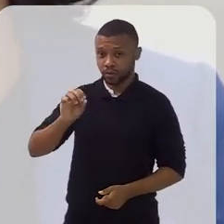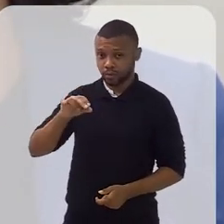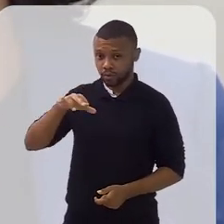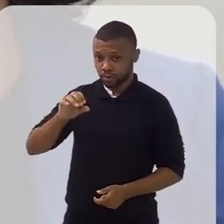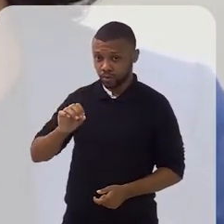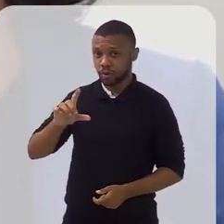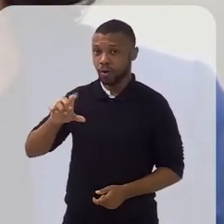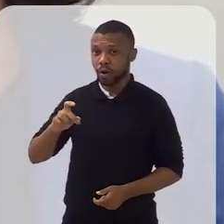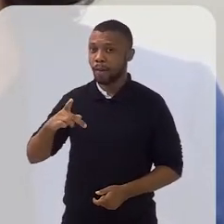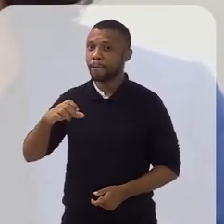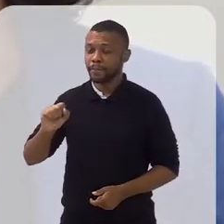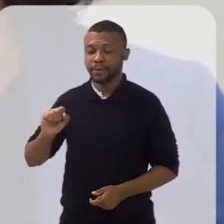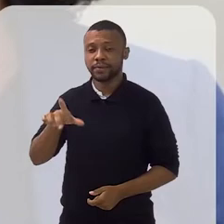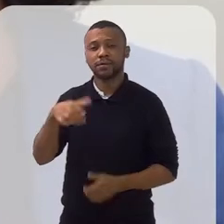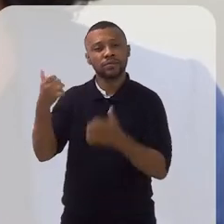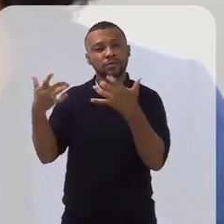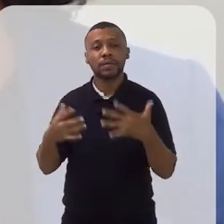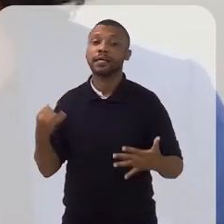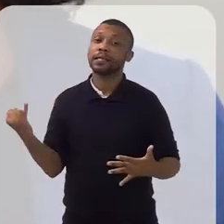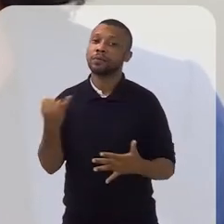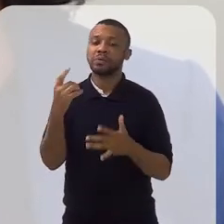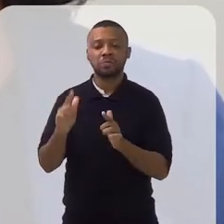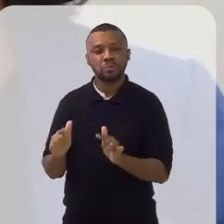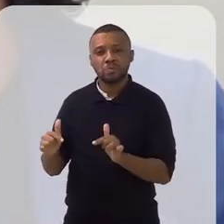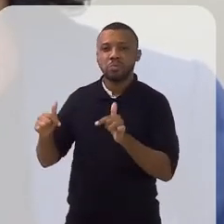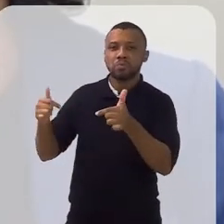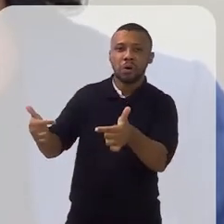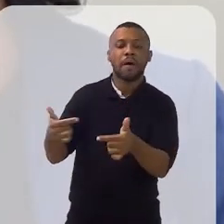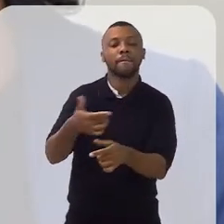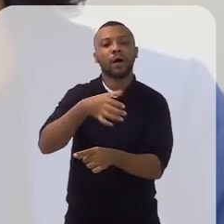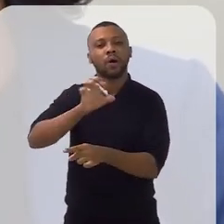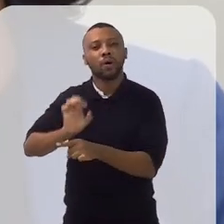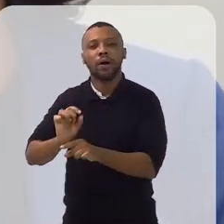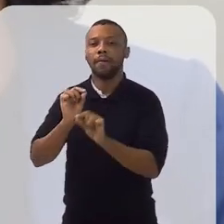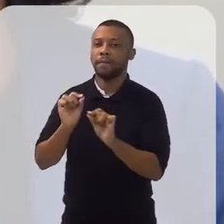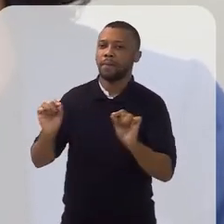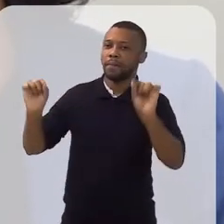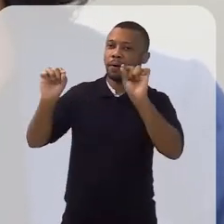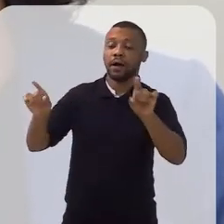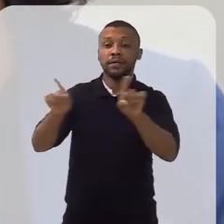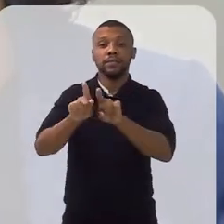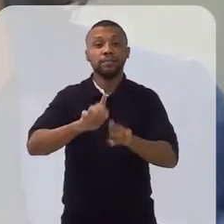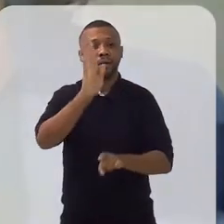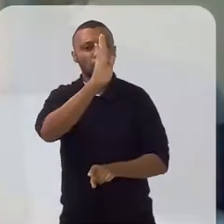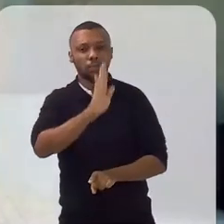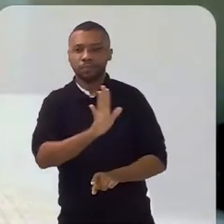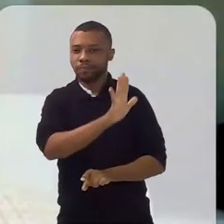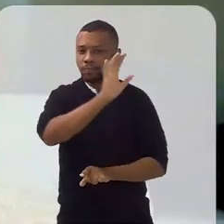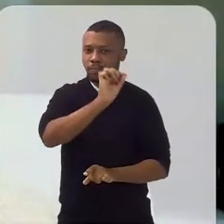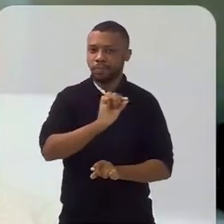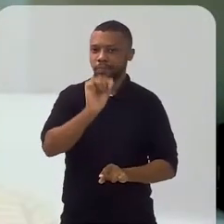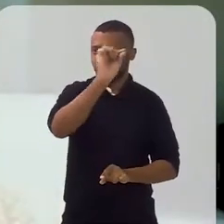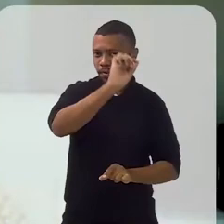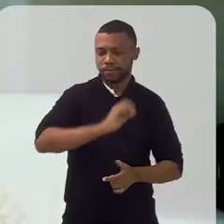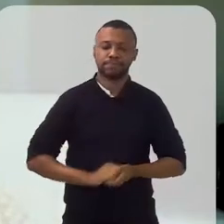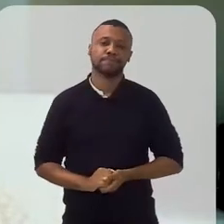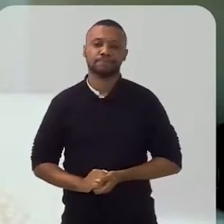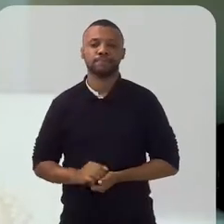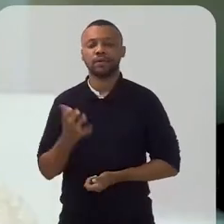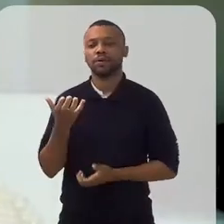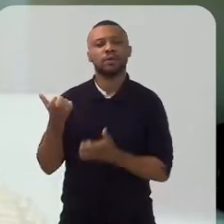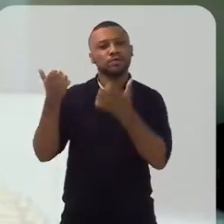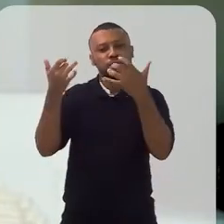López de Carvalho, fala sobre a importância dessa iniciativa para os estados e o país. Eu quero dizer que